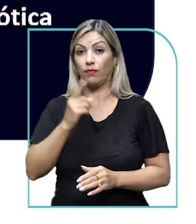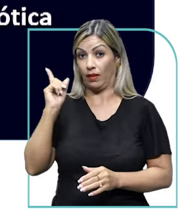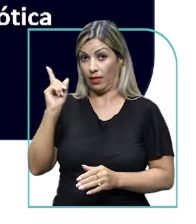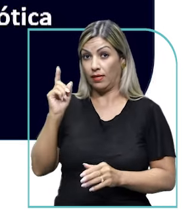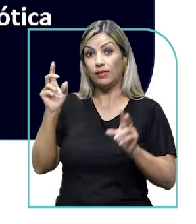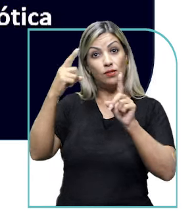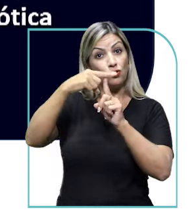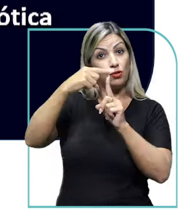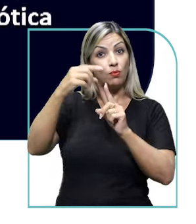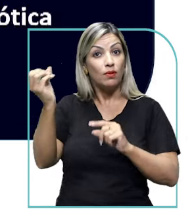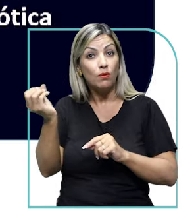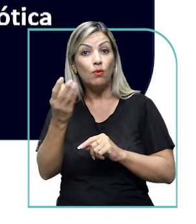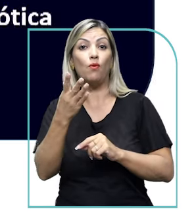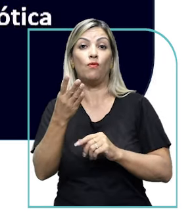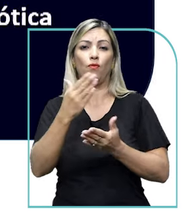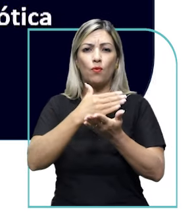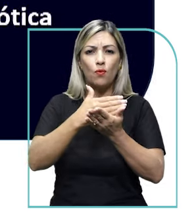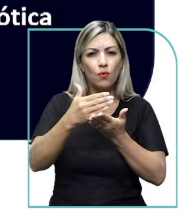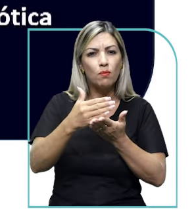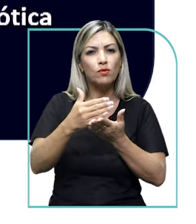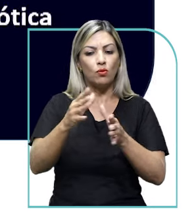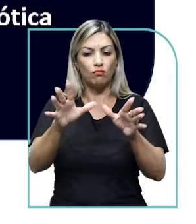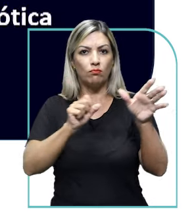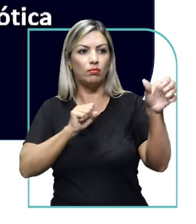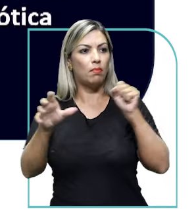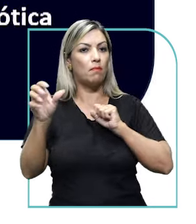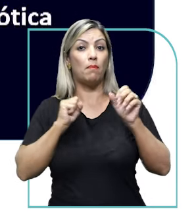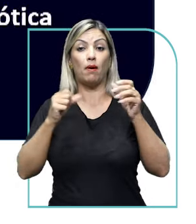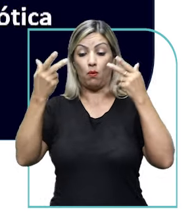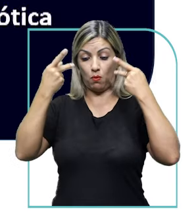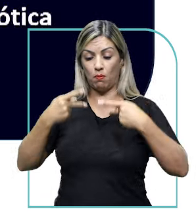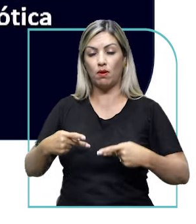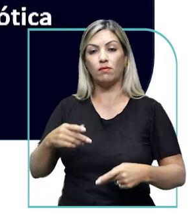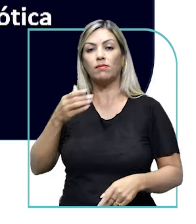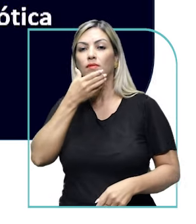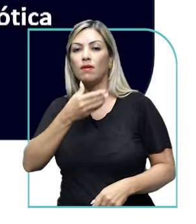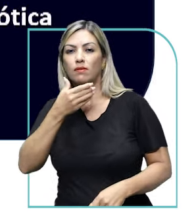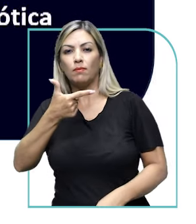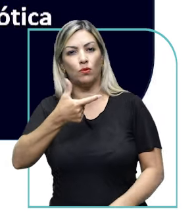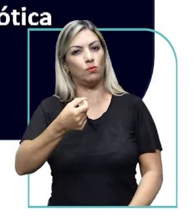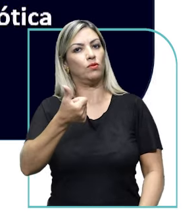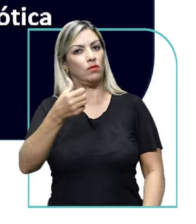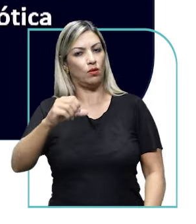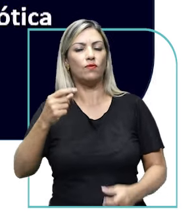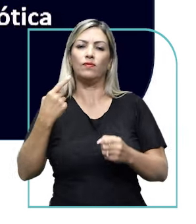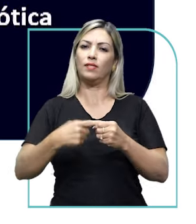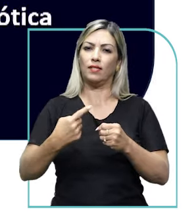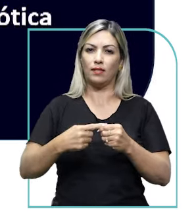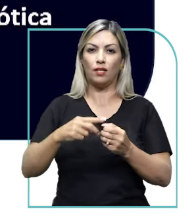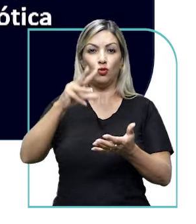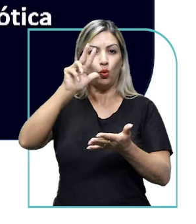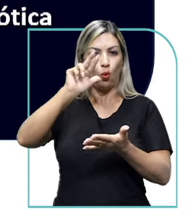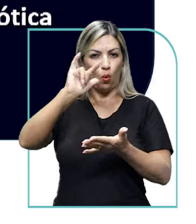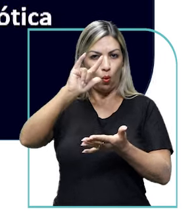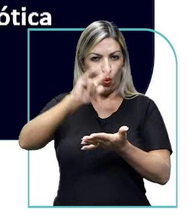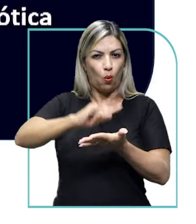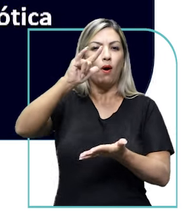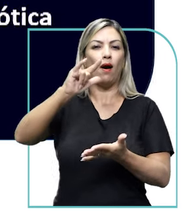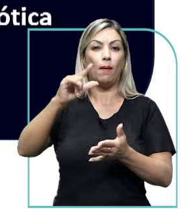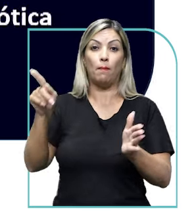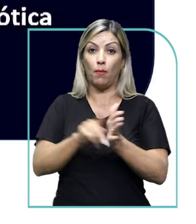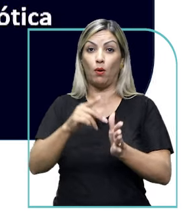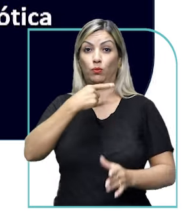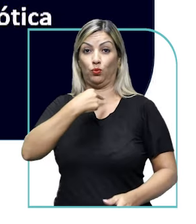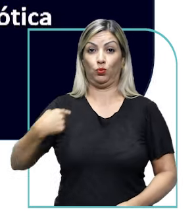-CoV-2 é um tipo novo, que começou a infectar seres humanos em dezembro de 2019, na cidade de Wuhan, na China.